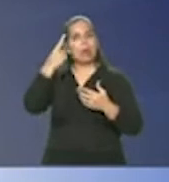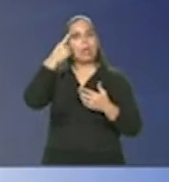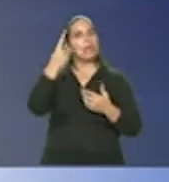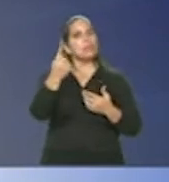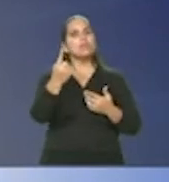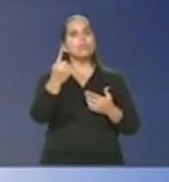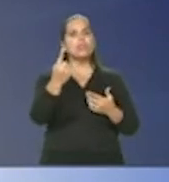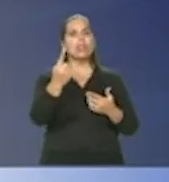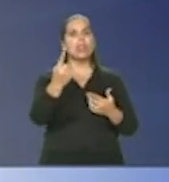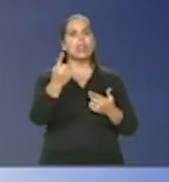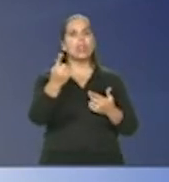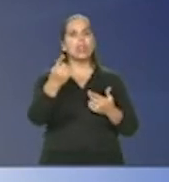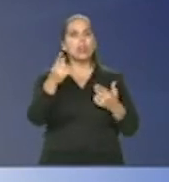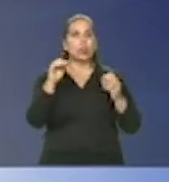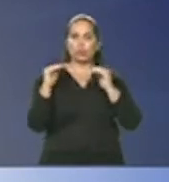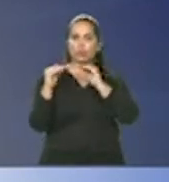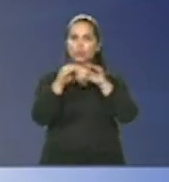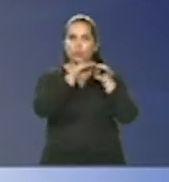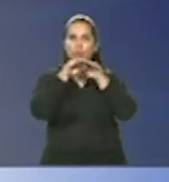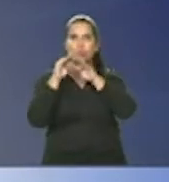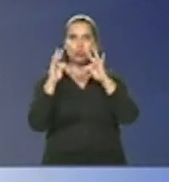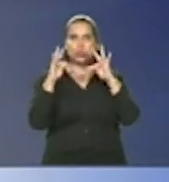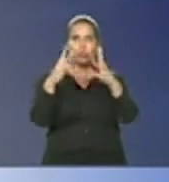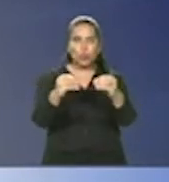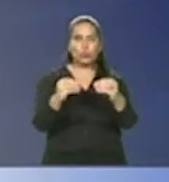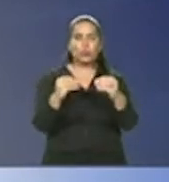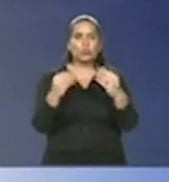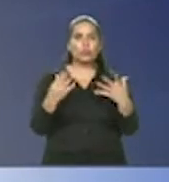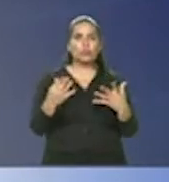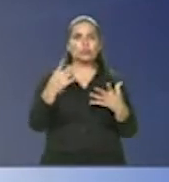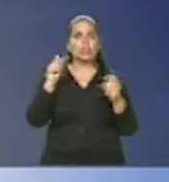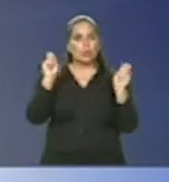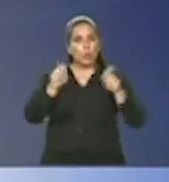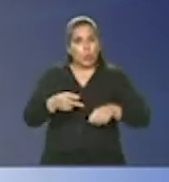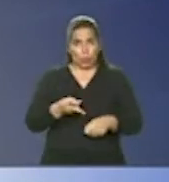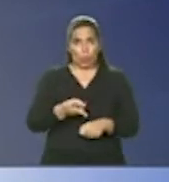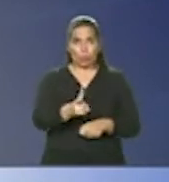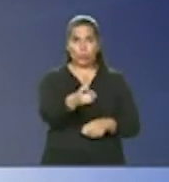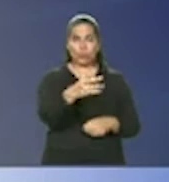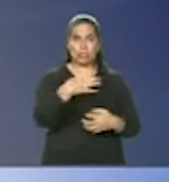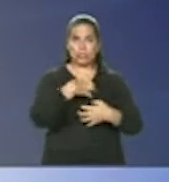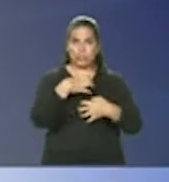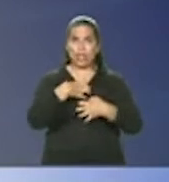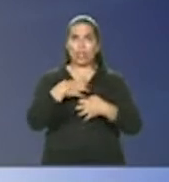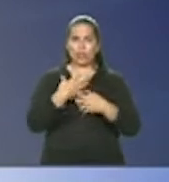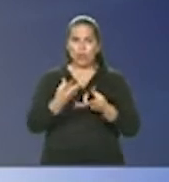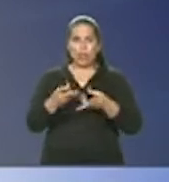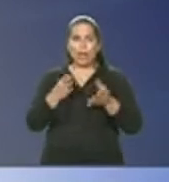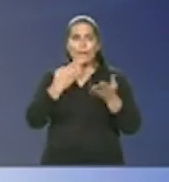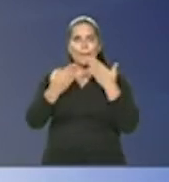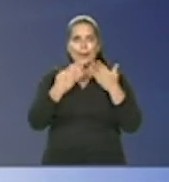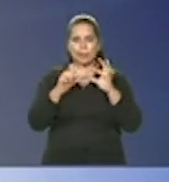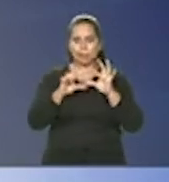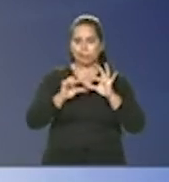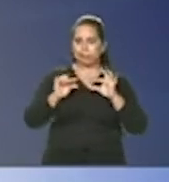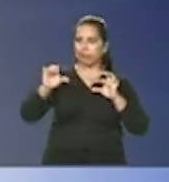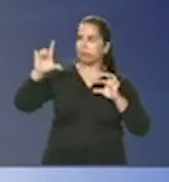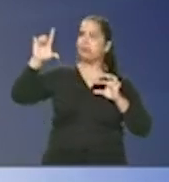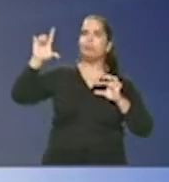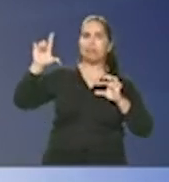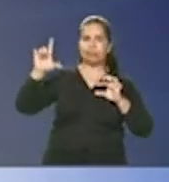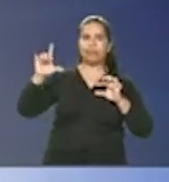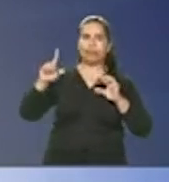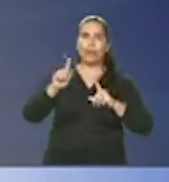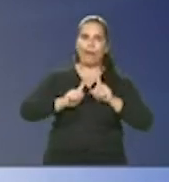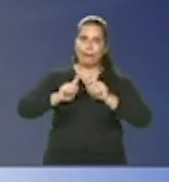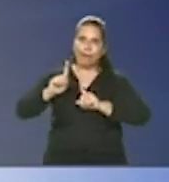praticamente em consenso se determinou manter as medidas diante das curvas e as pessoas perguntam